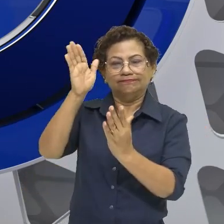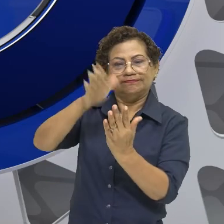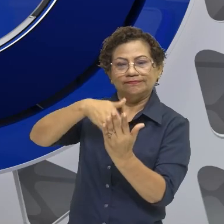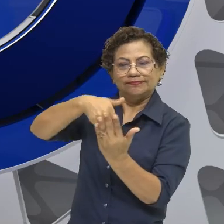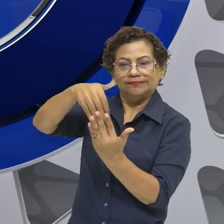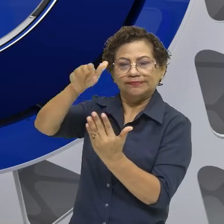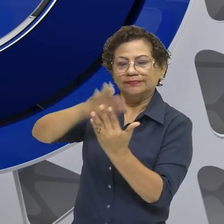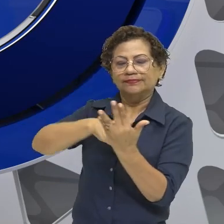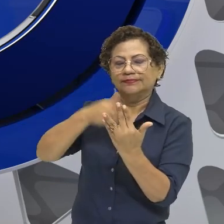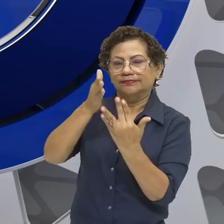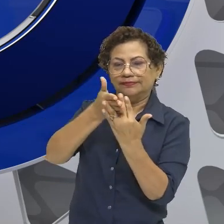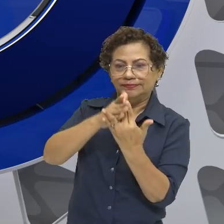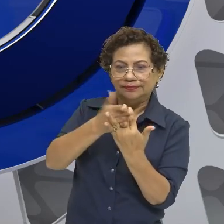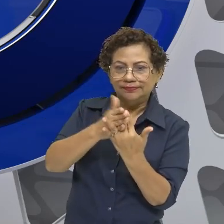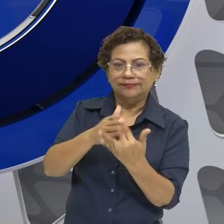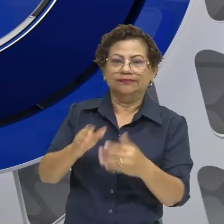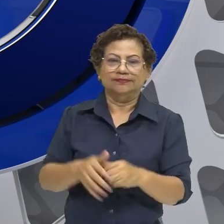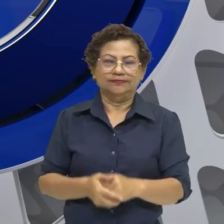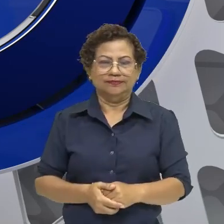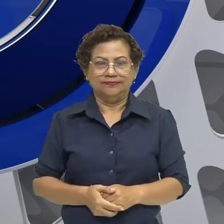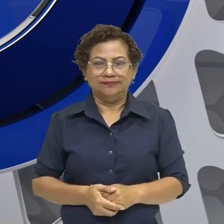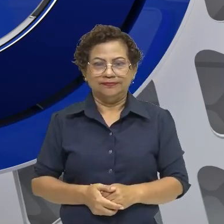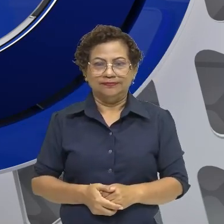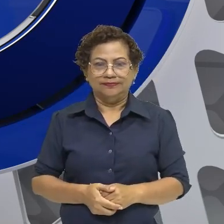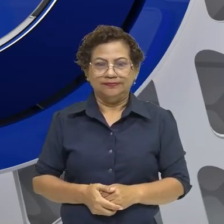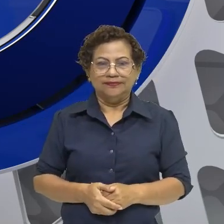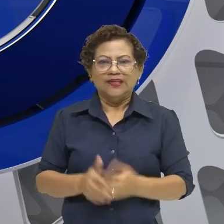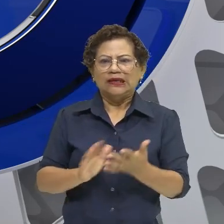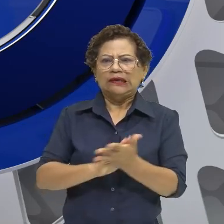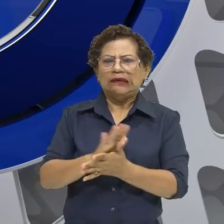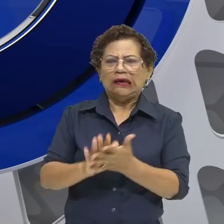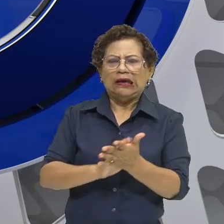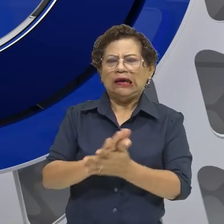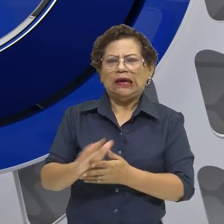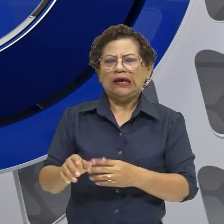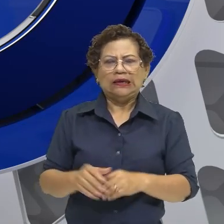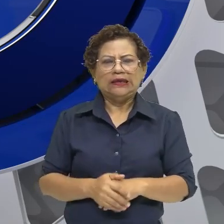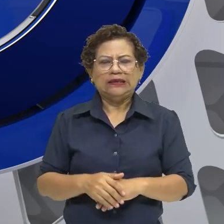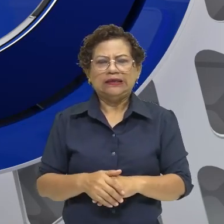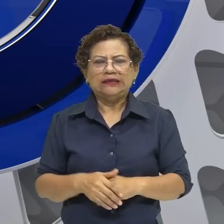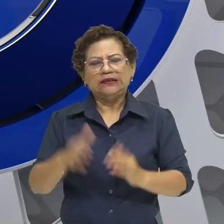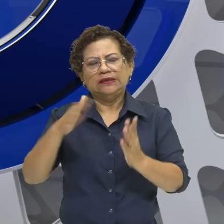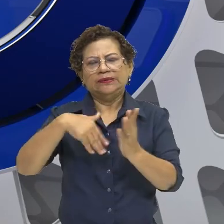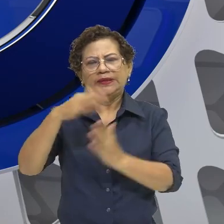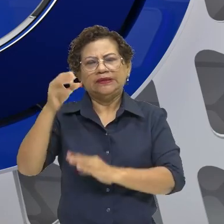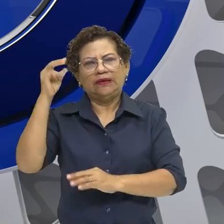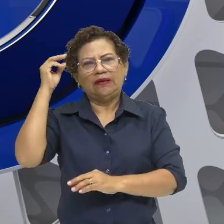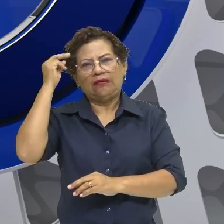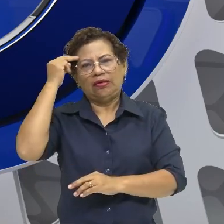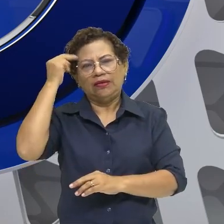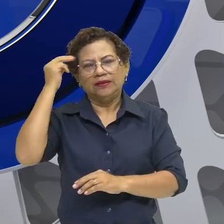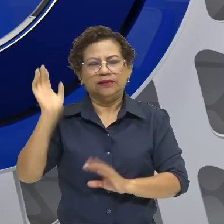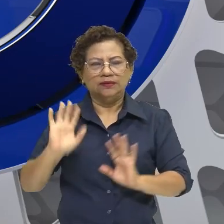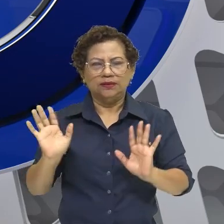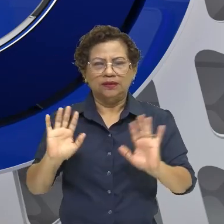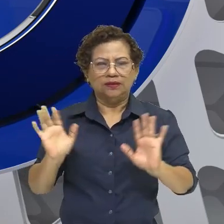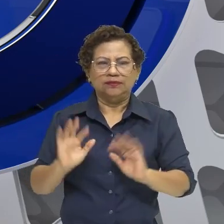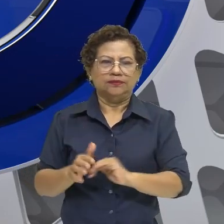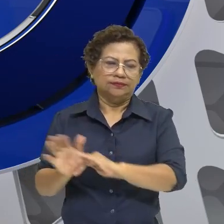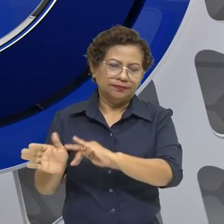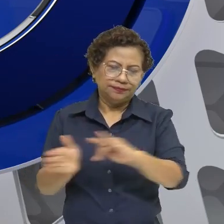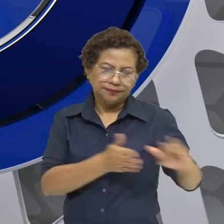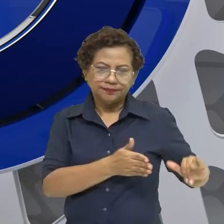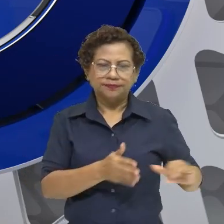obra barroca. E não também a questão do decorativo, que vai ser muito carregado. E aí, a partir daí,